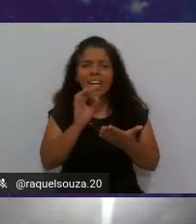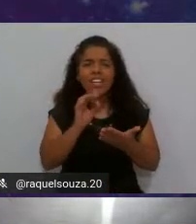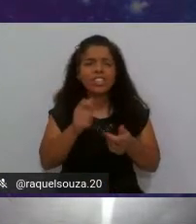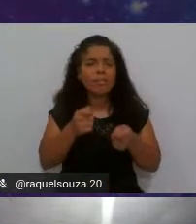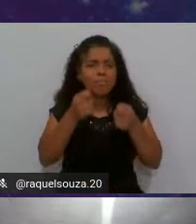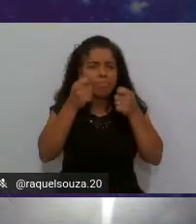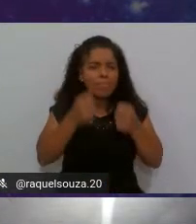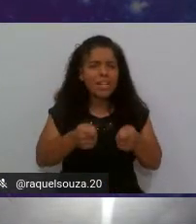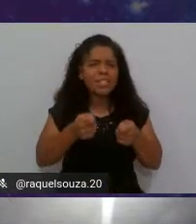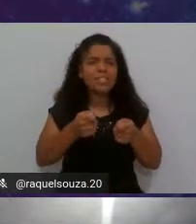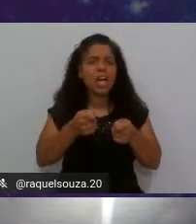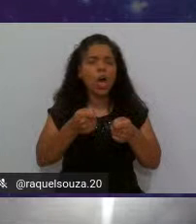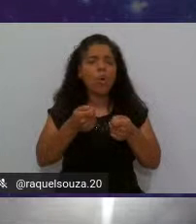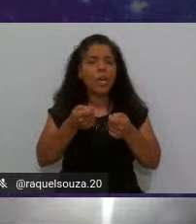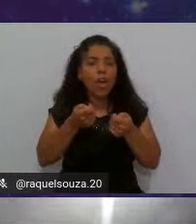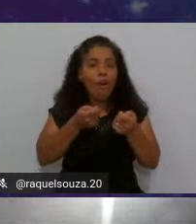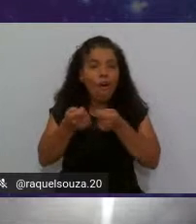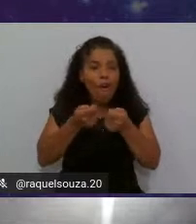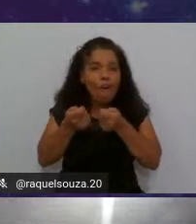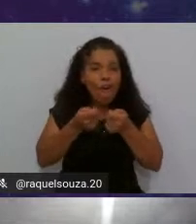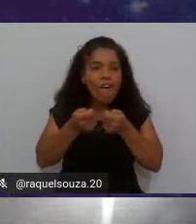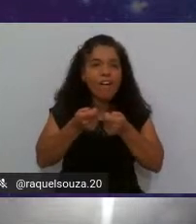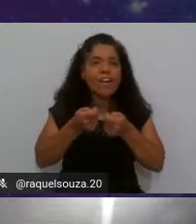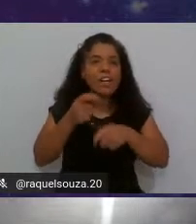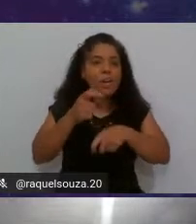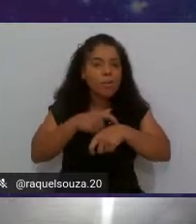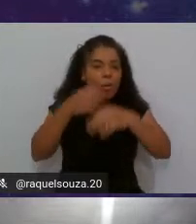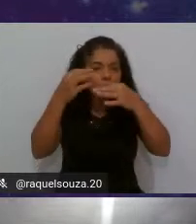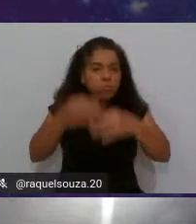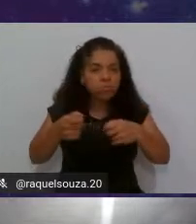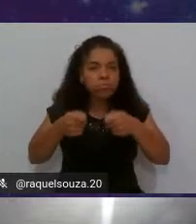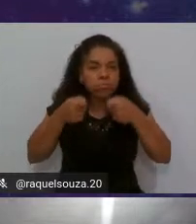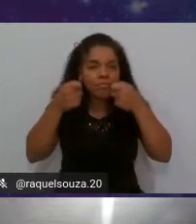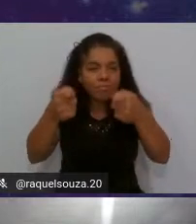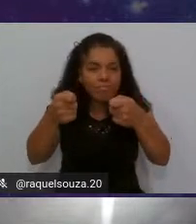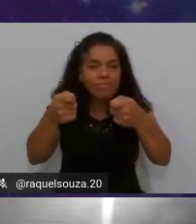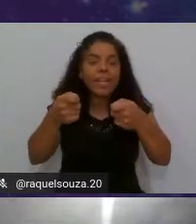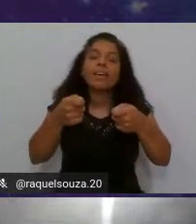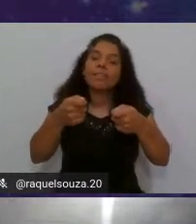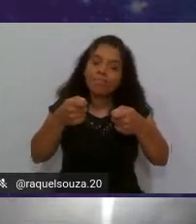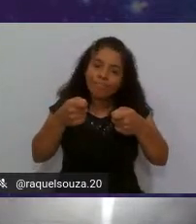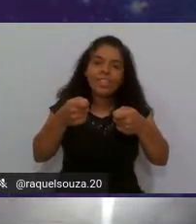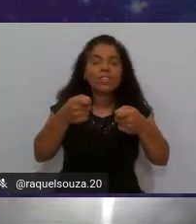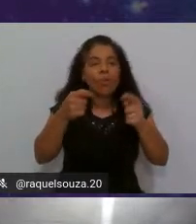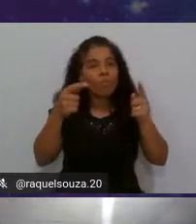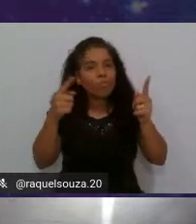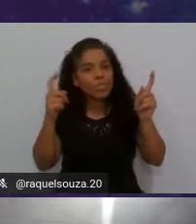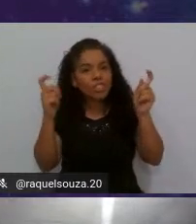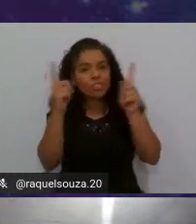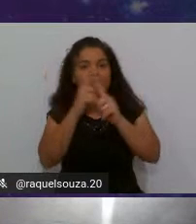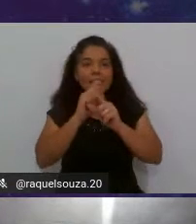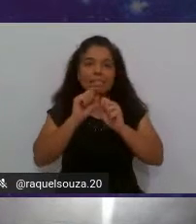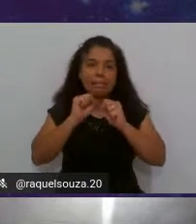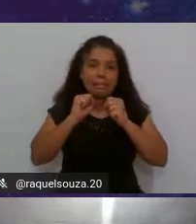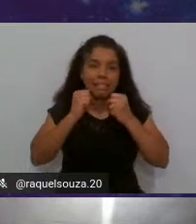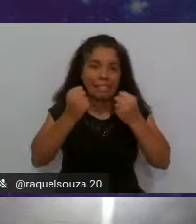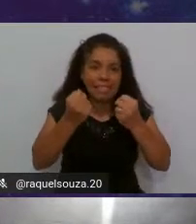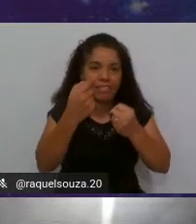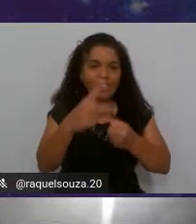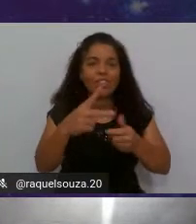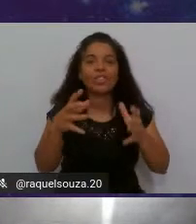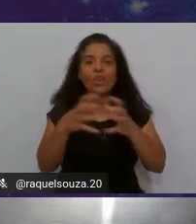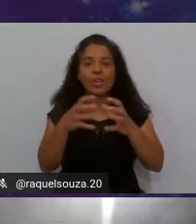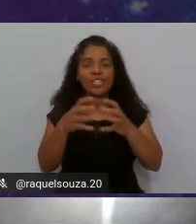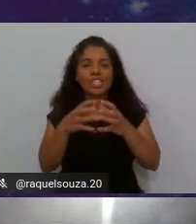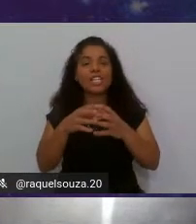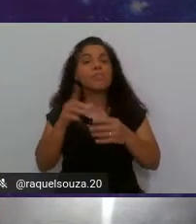economia pontualidade podem ser razões difíceis de defender dentro do seu time né no